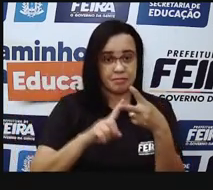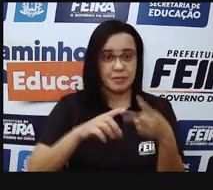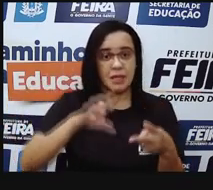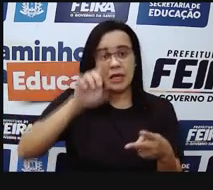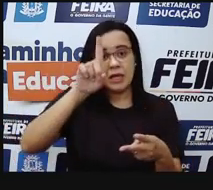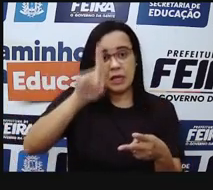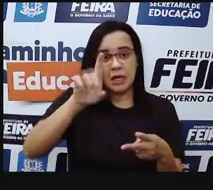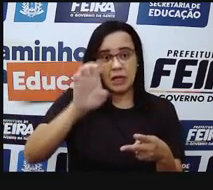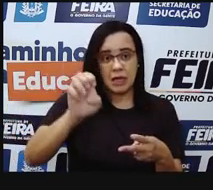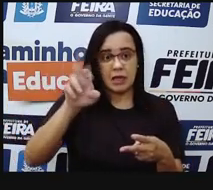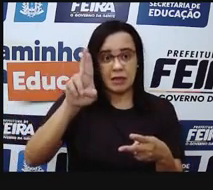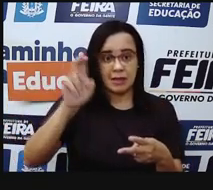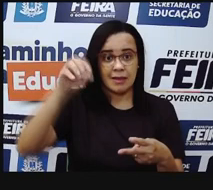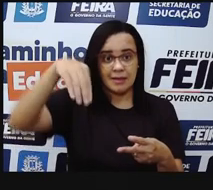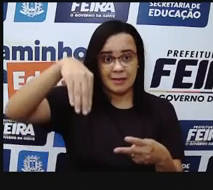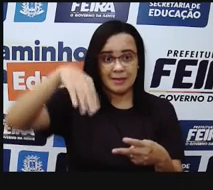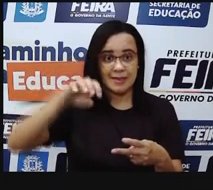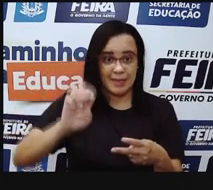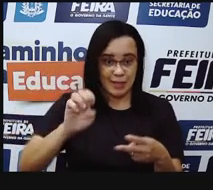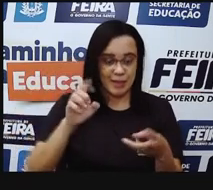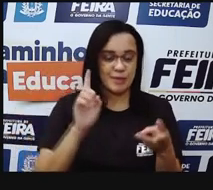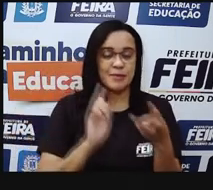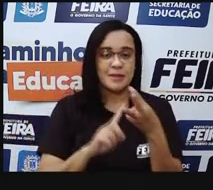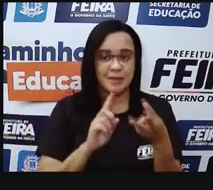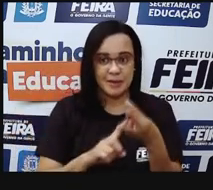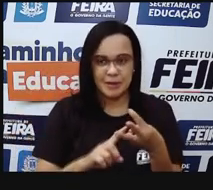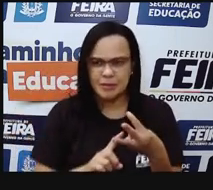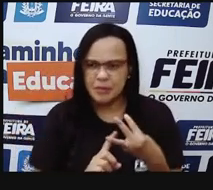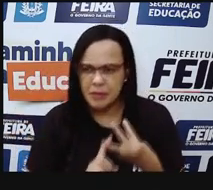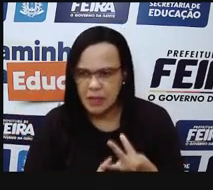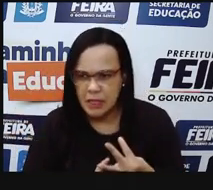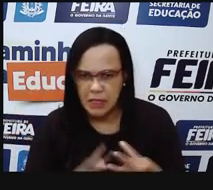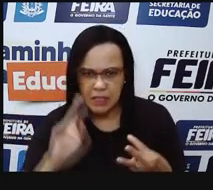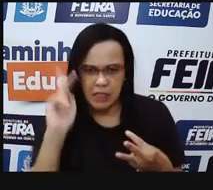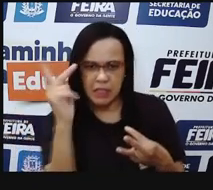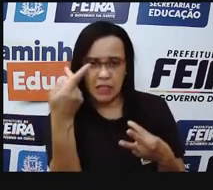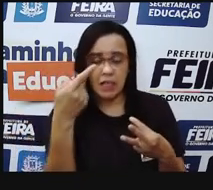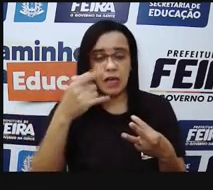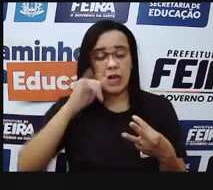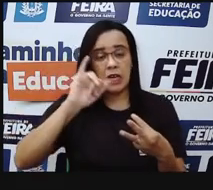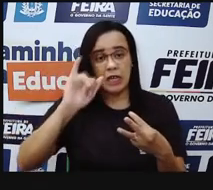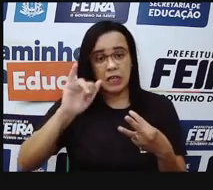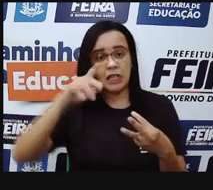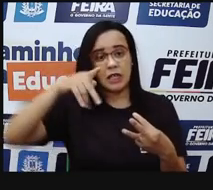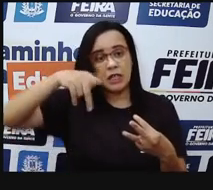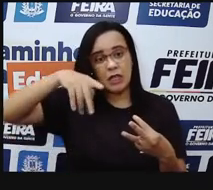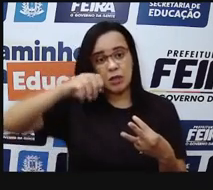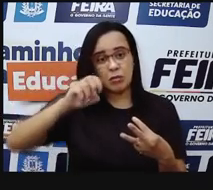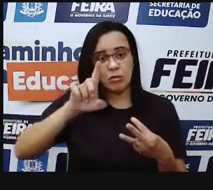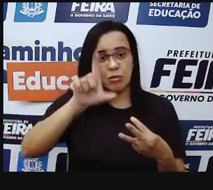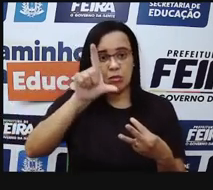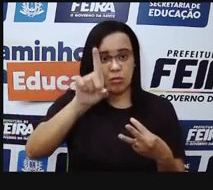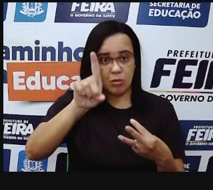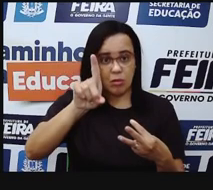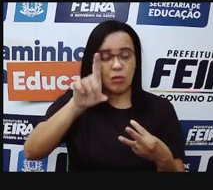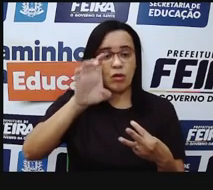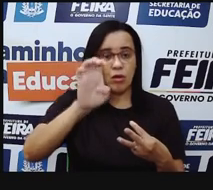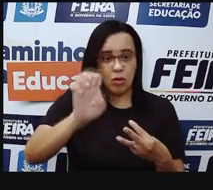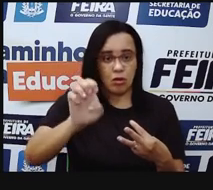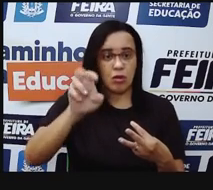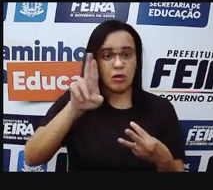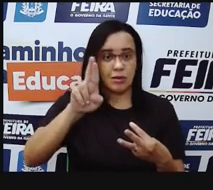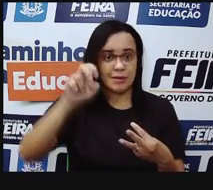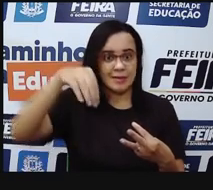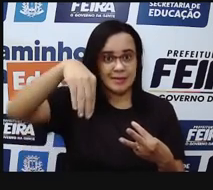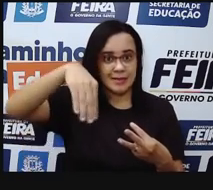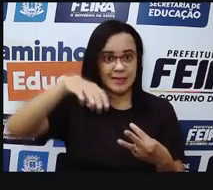Pró, o que é isso? A Pró vai explicar agora. Epiderme seria essa camadinha da nossa pele